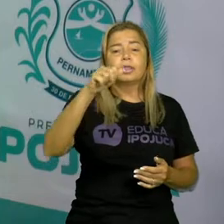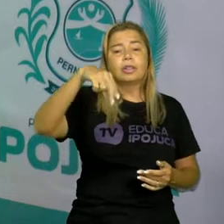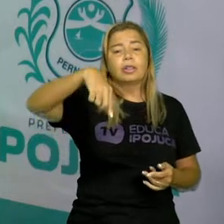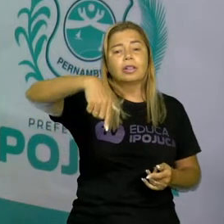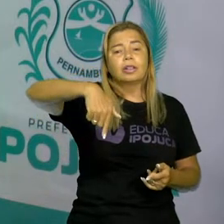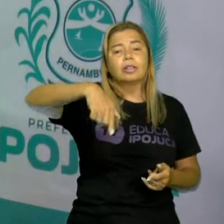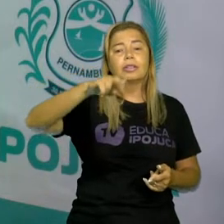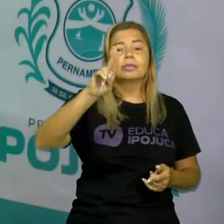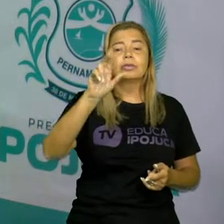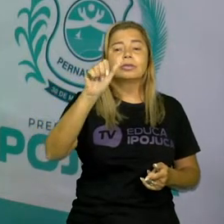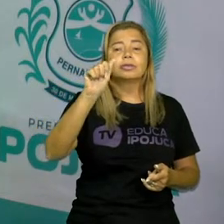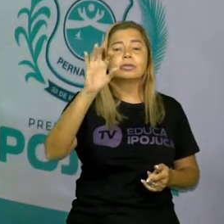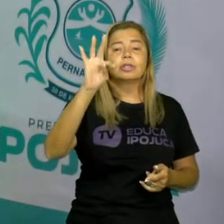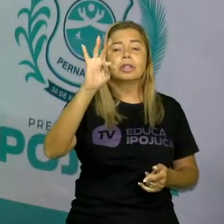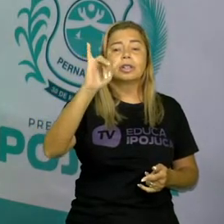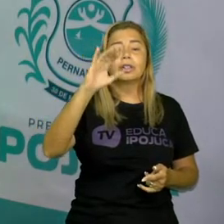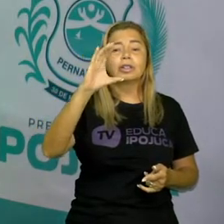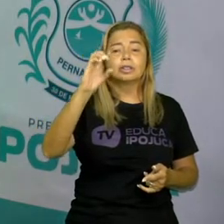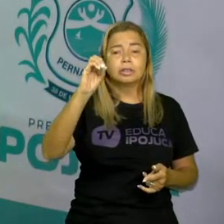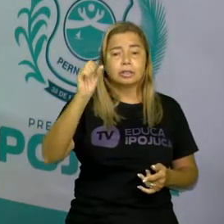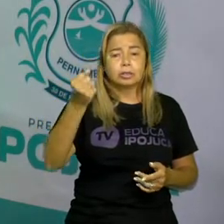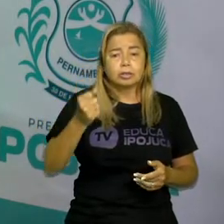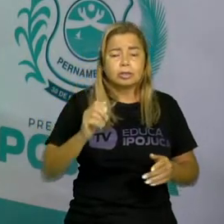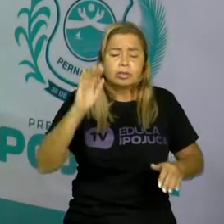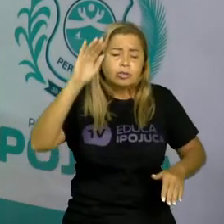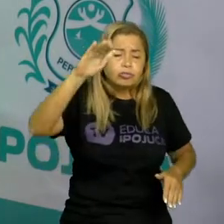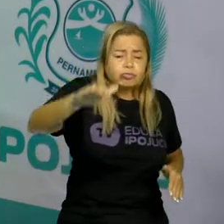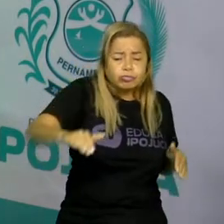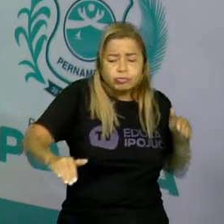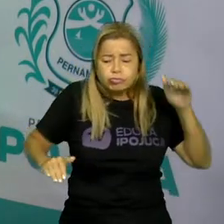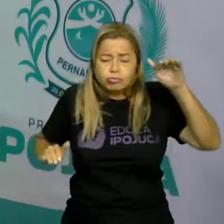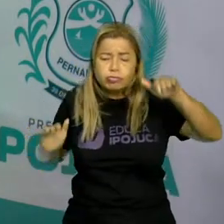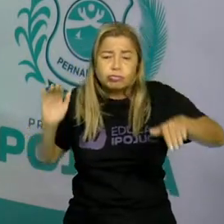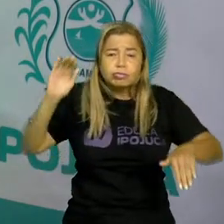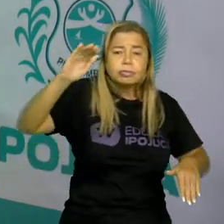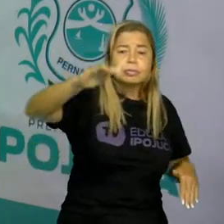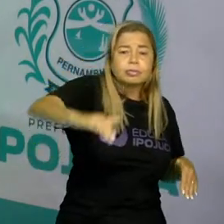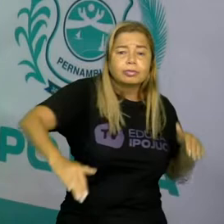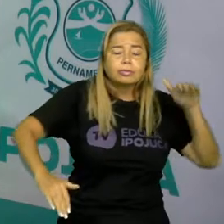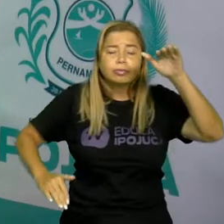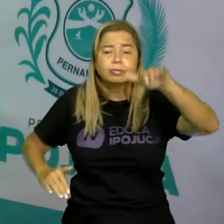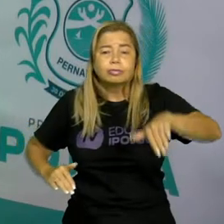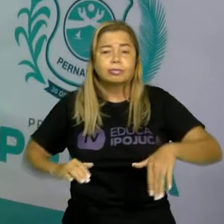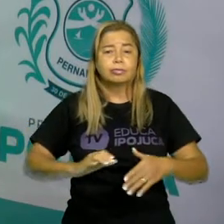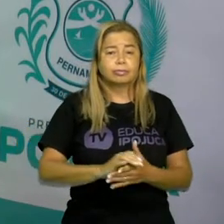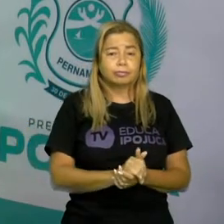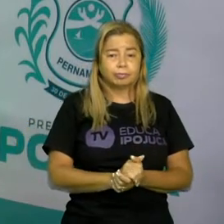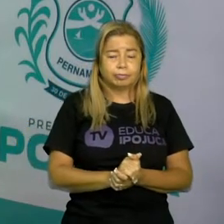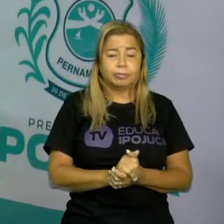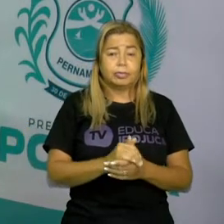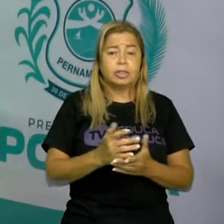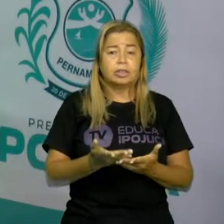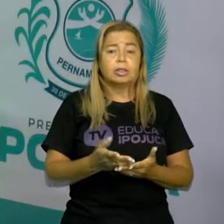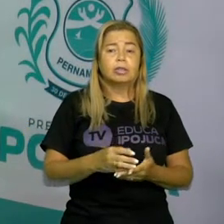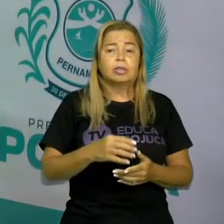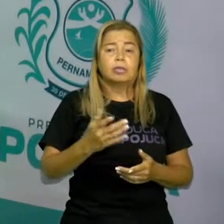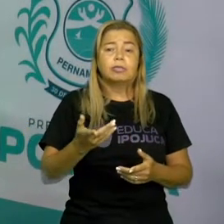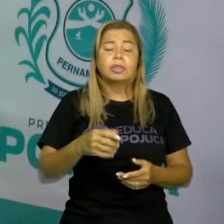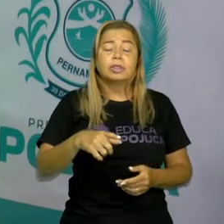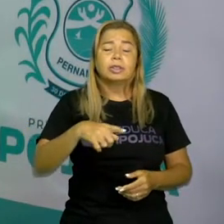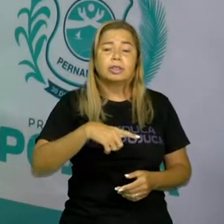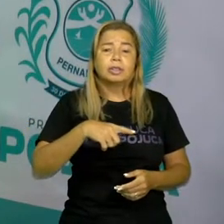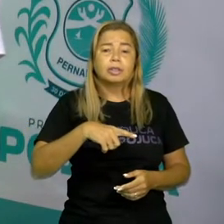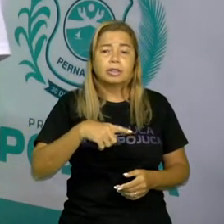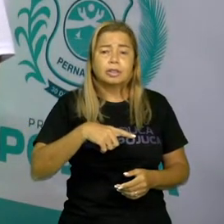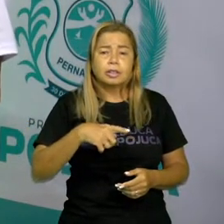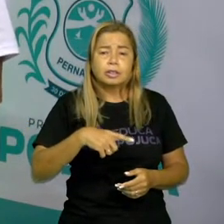e se locomovem nadando. Nada, nada, nada, nada, nada. Alguns animais vivem parte